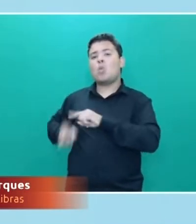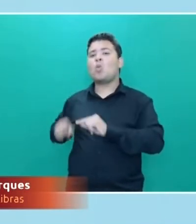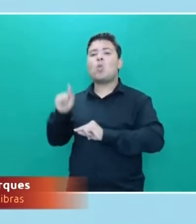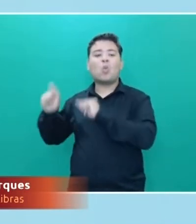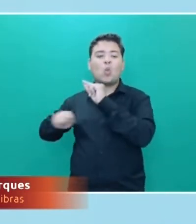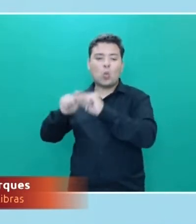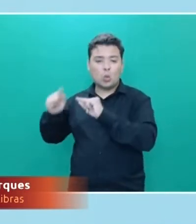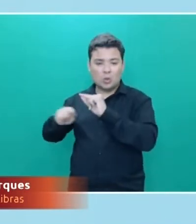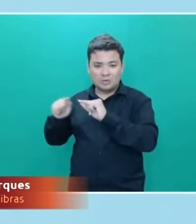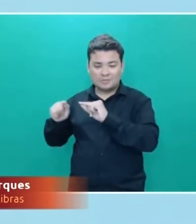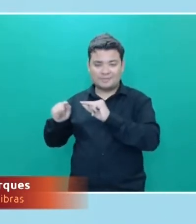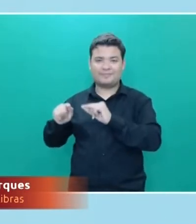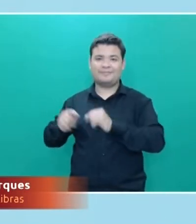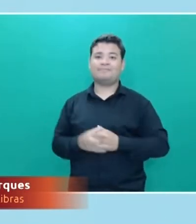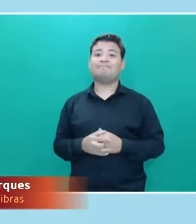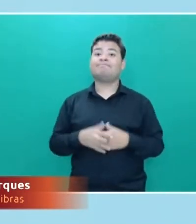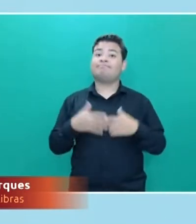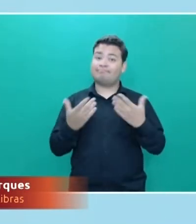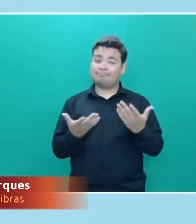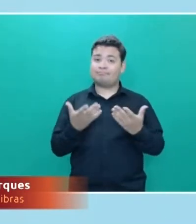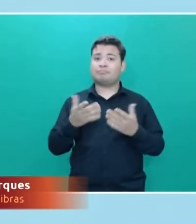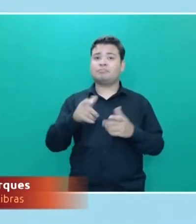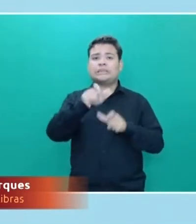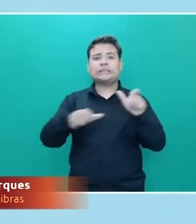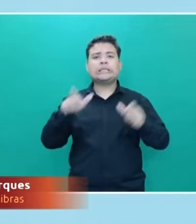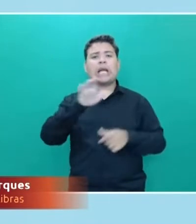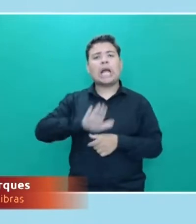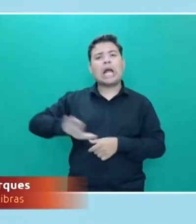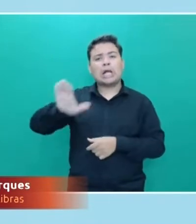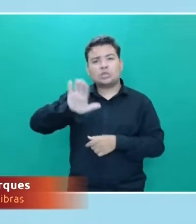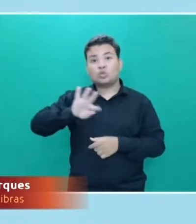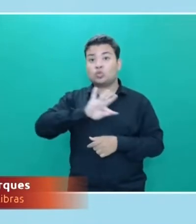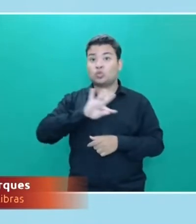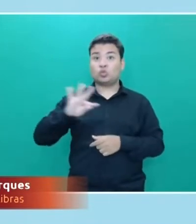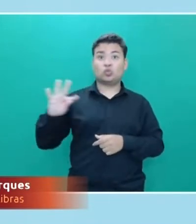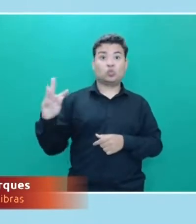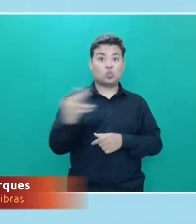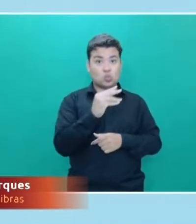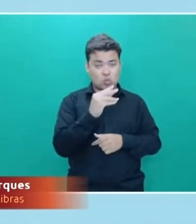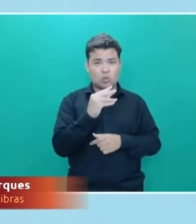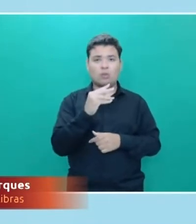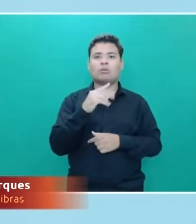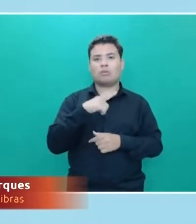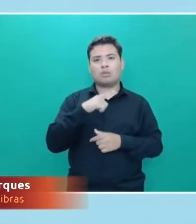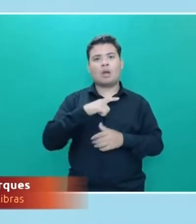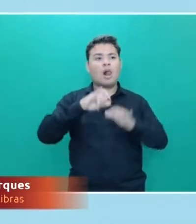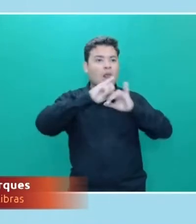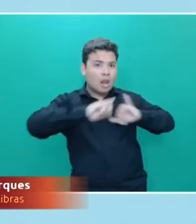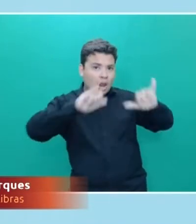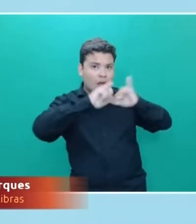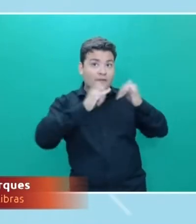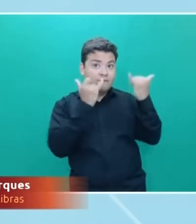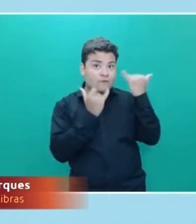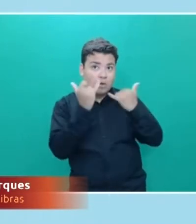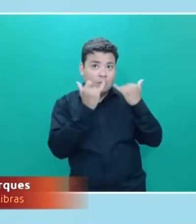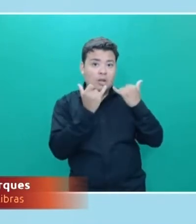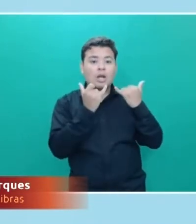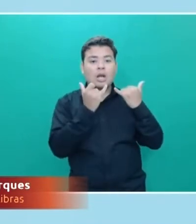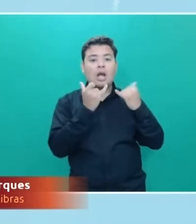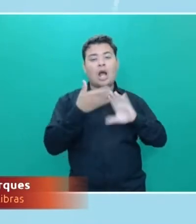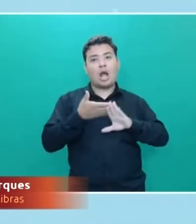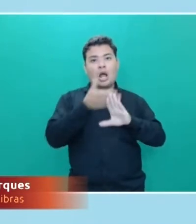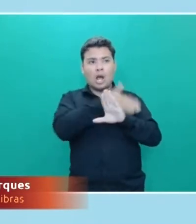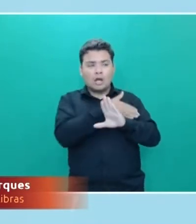pressupõe-se que todo candidato que está vinculando uma informação, ele já verificou aquela